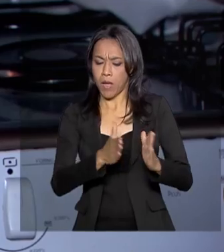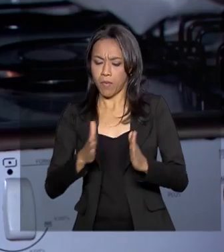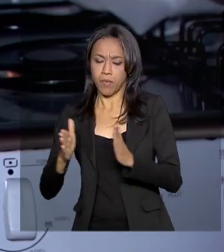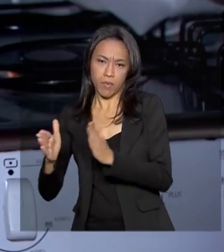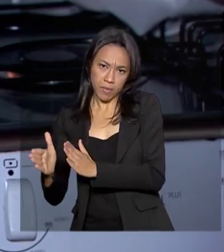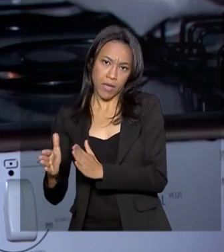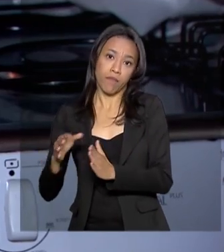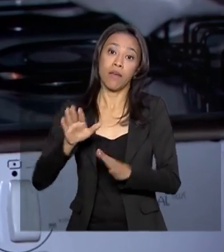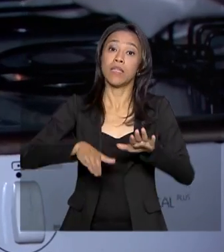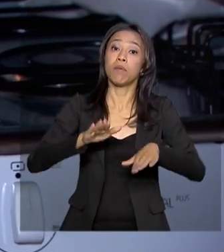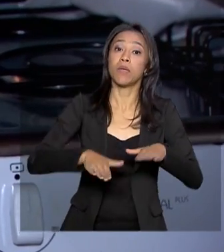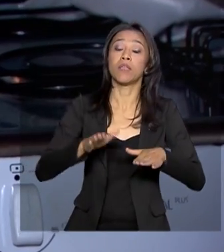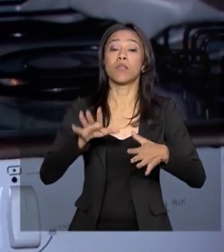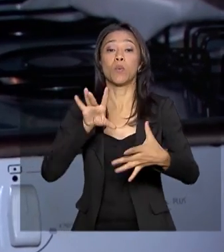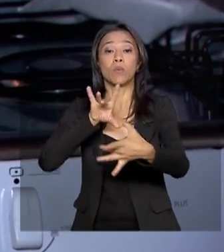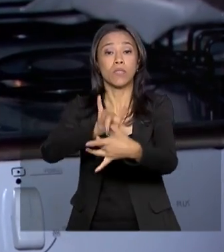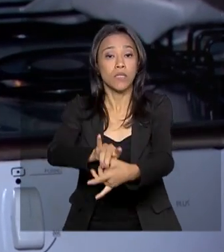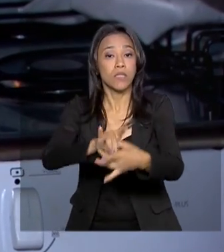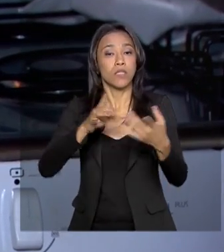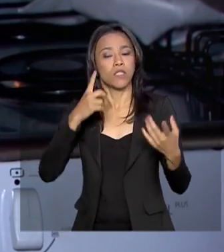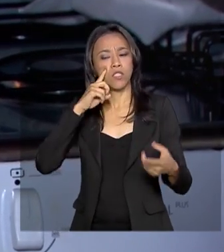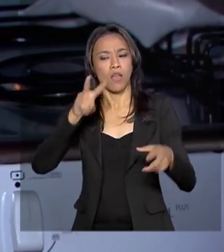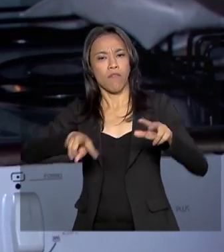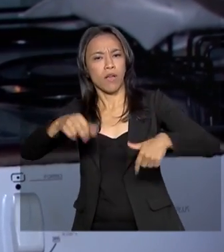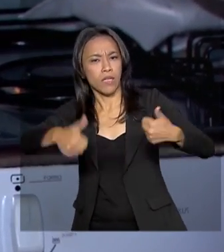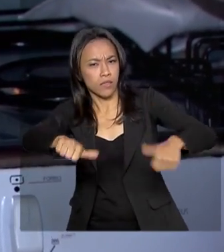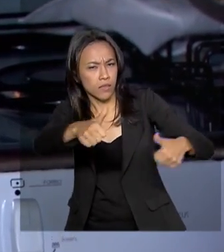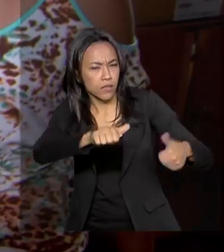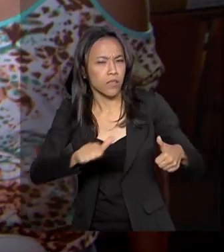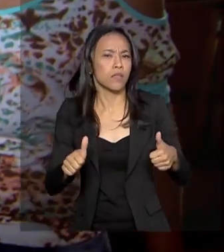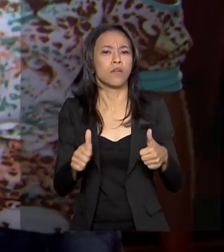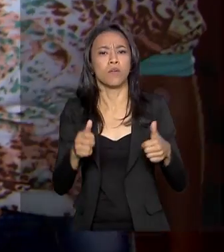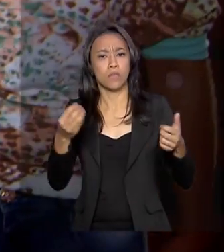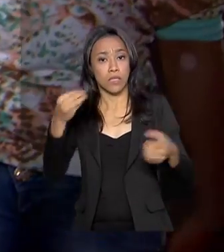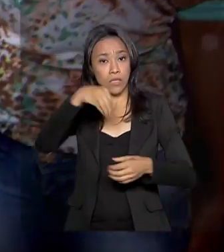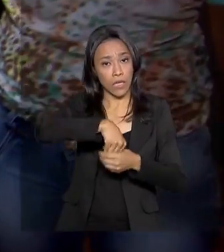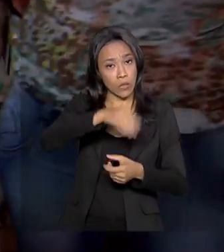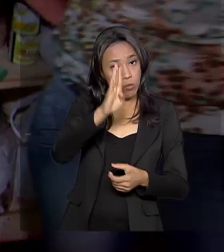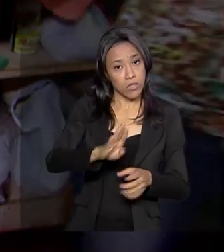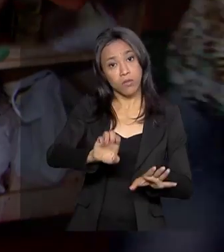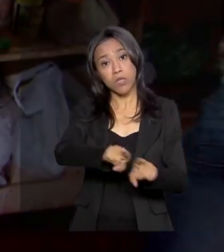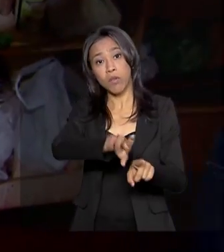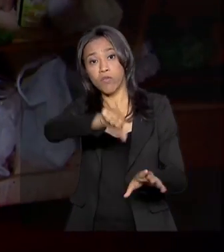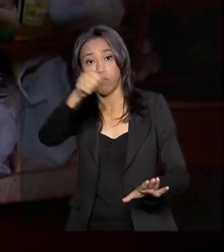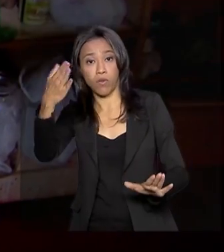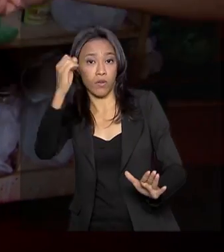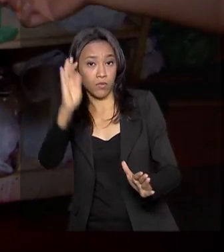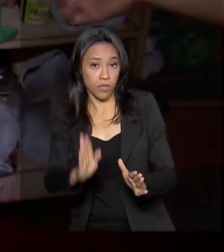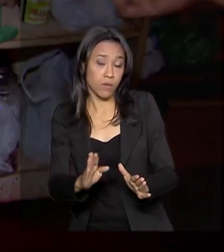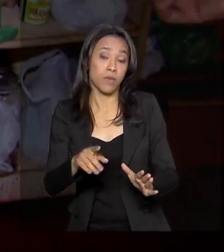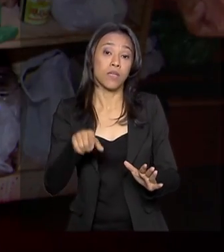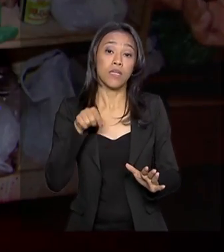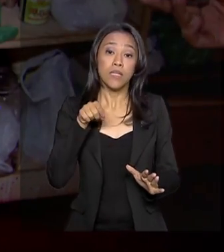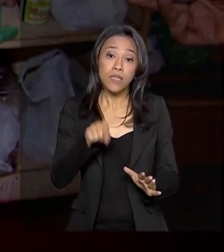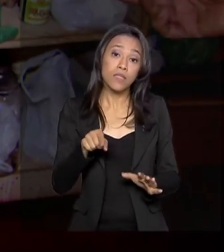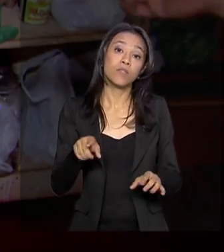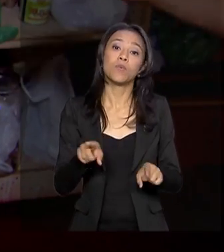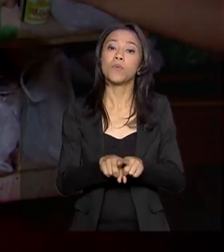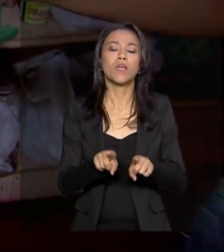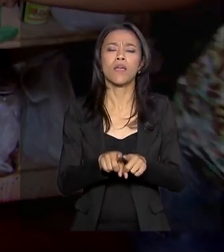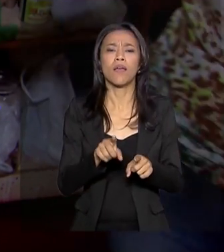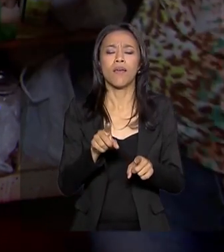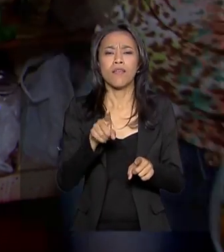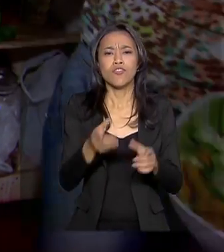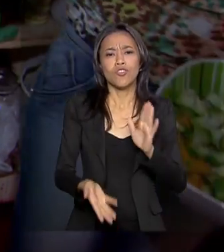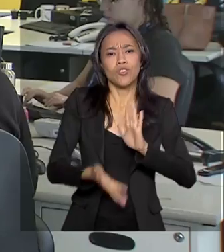com as condições de mercado e da análise dos ambientes internos e externos. Com isso, fica extinto o mecanismo de compensação